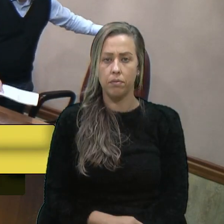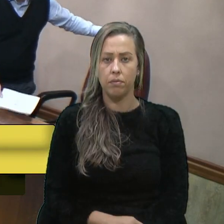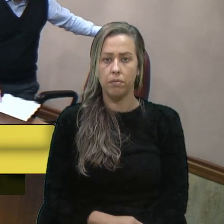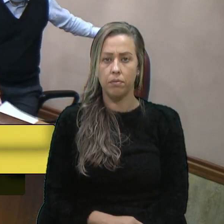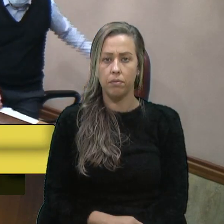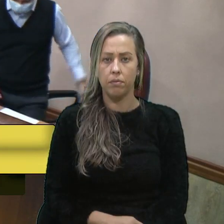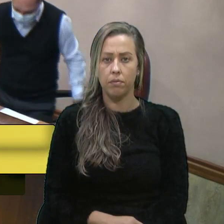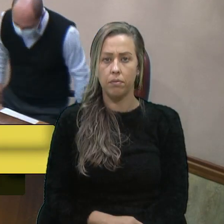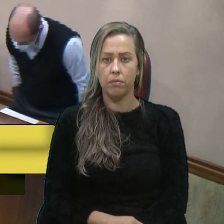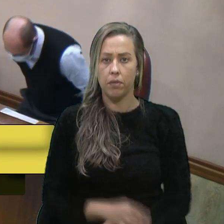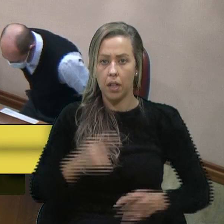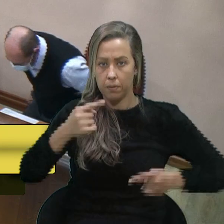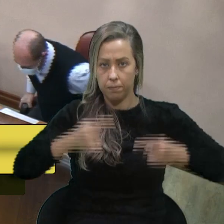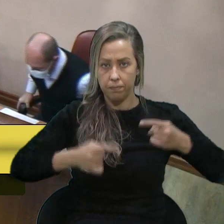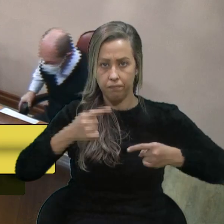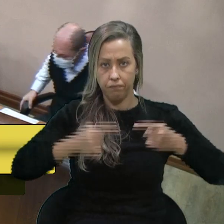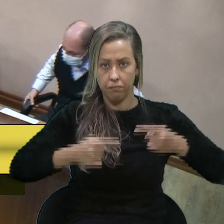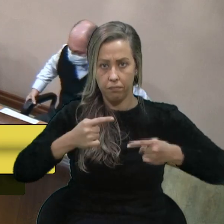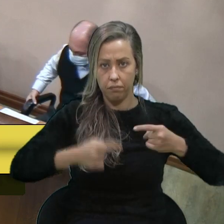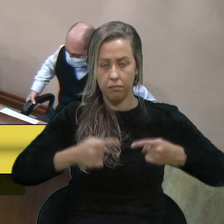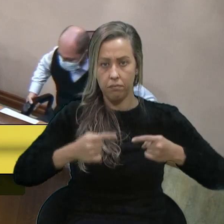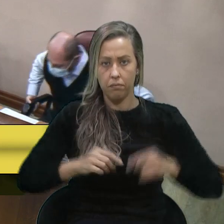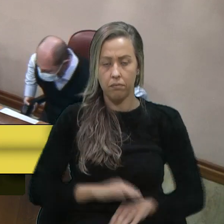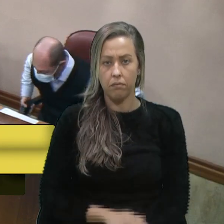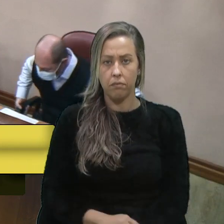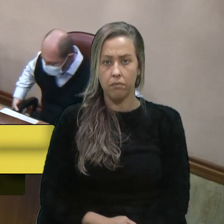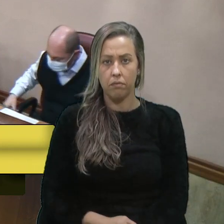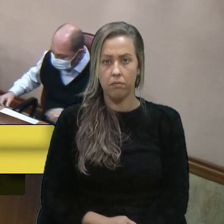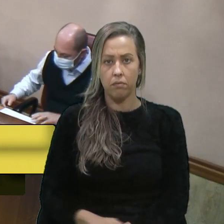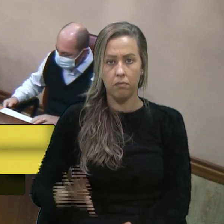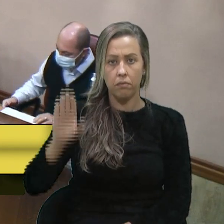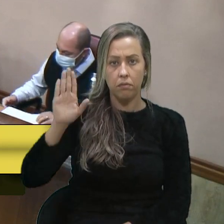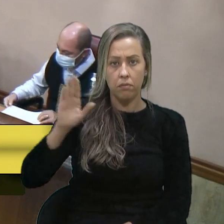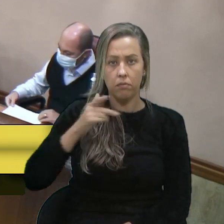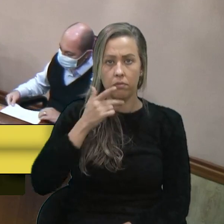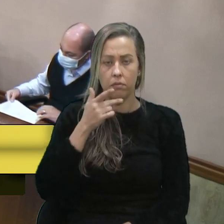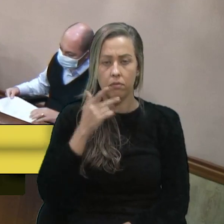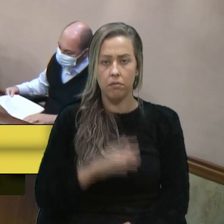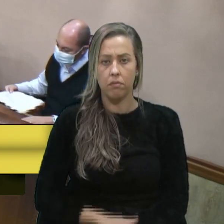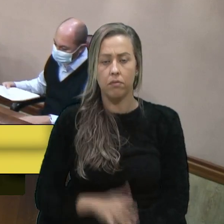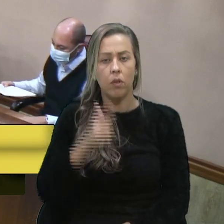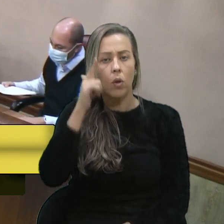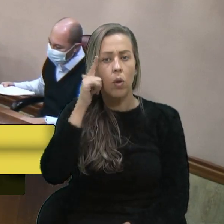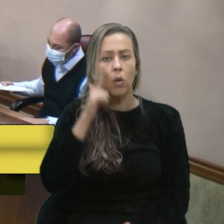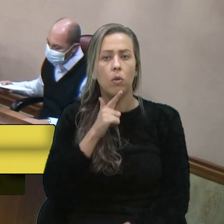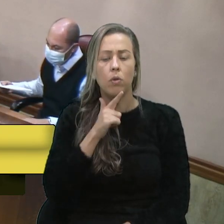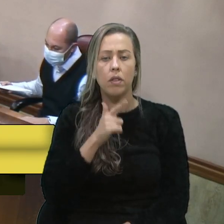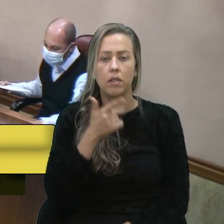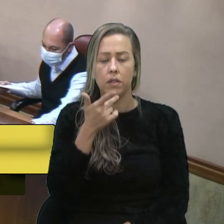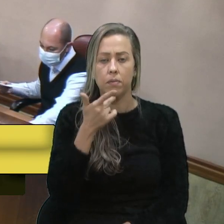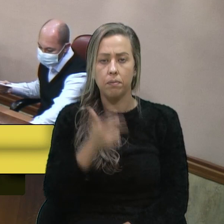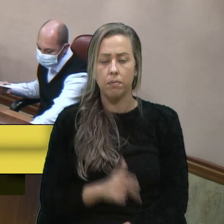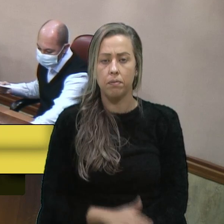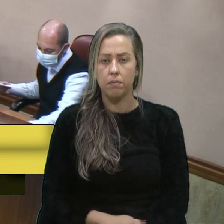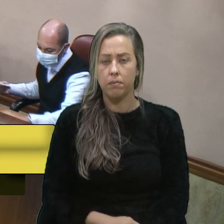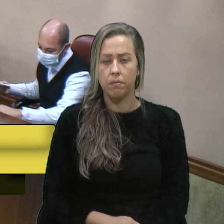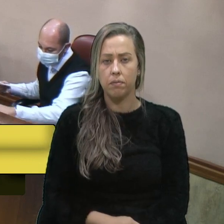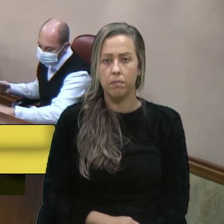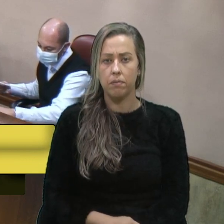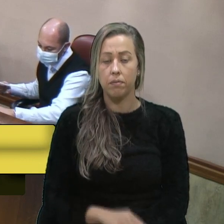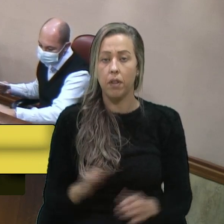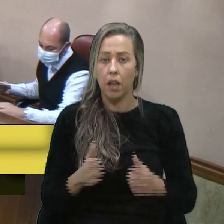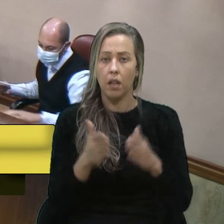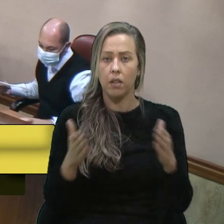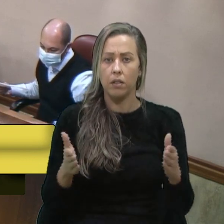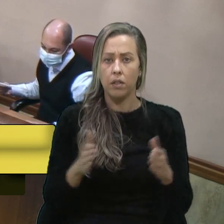em discussão a sua palavra senhor presidente vereador Lucas então